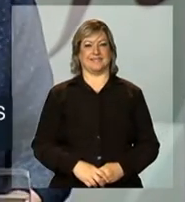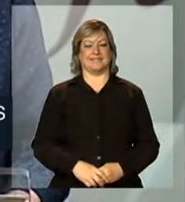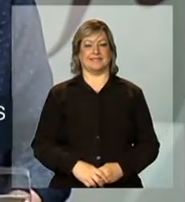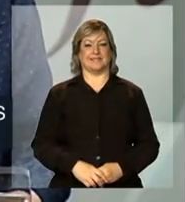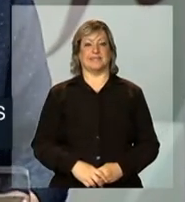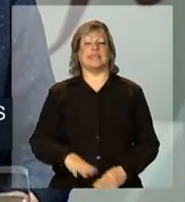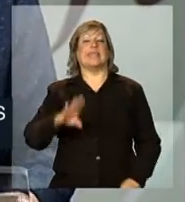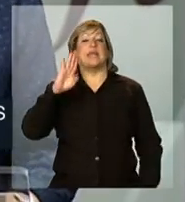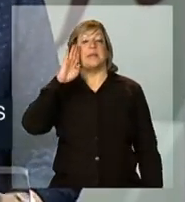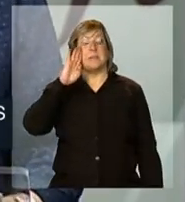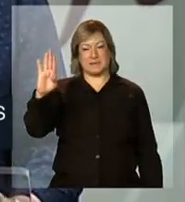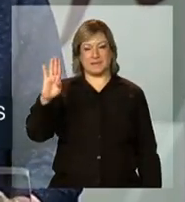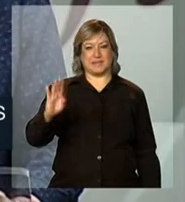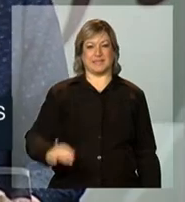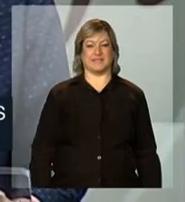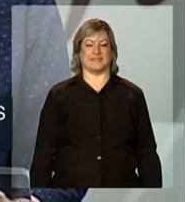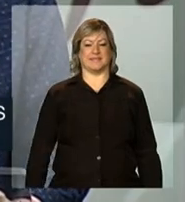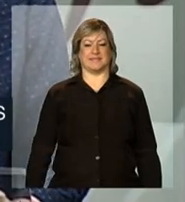E, sobretudo,